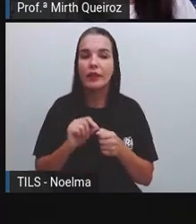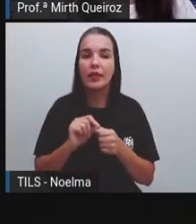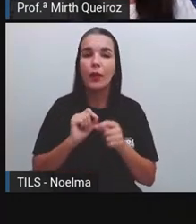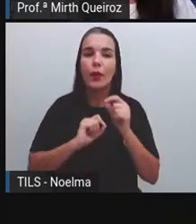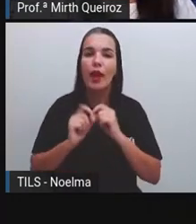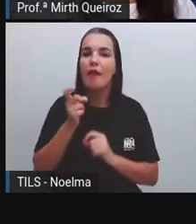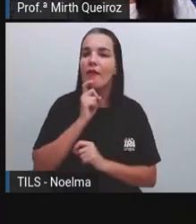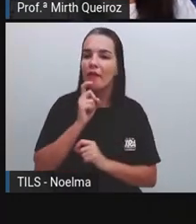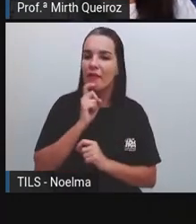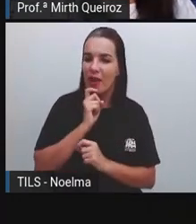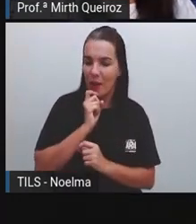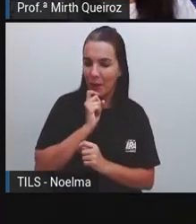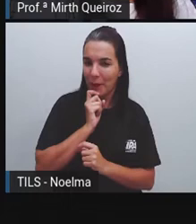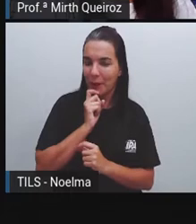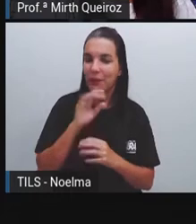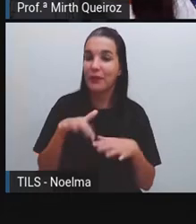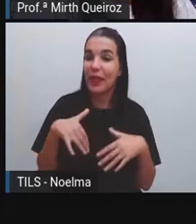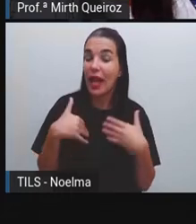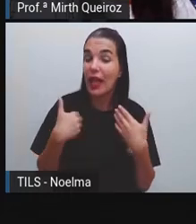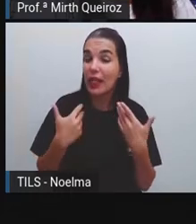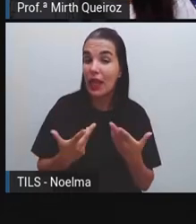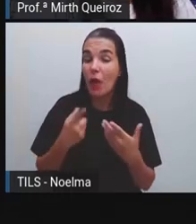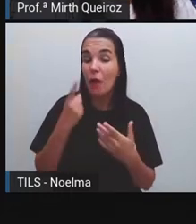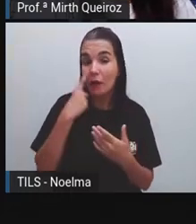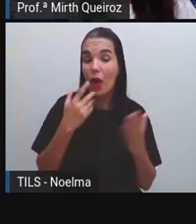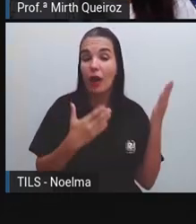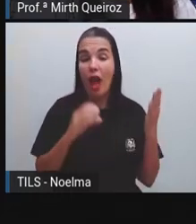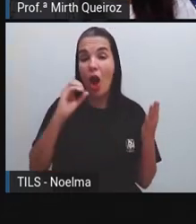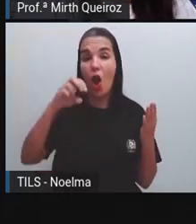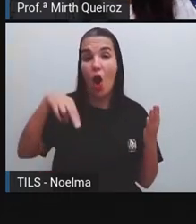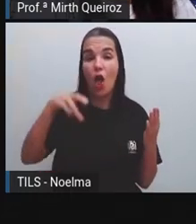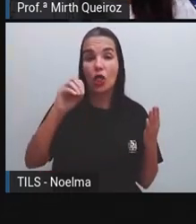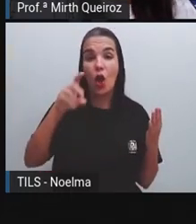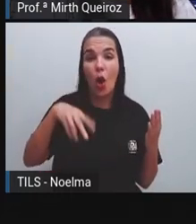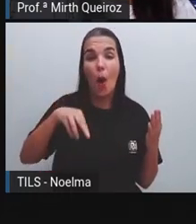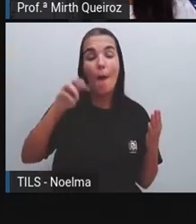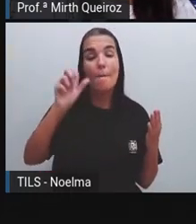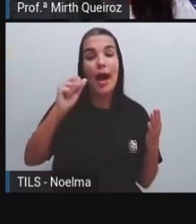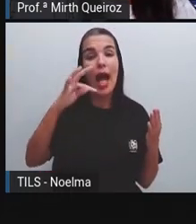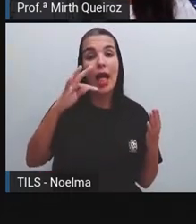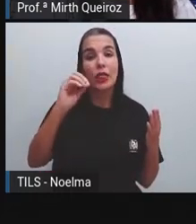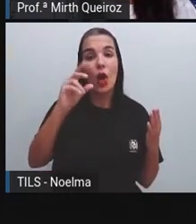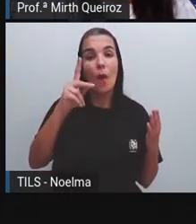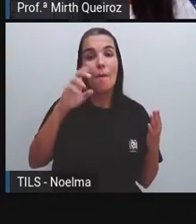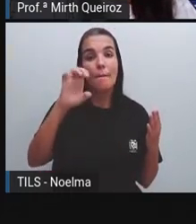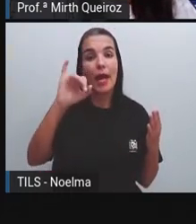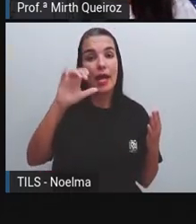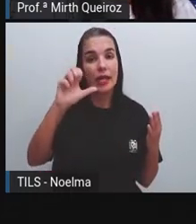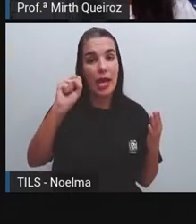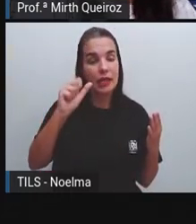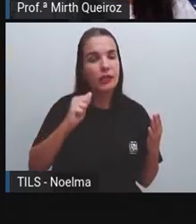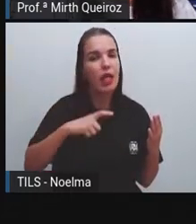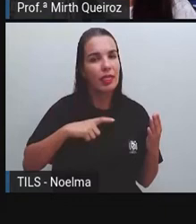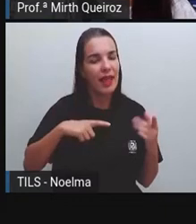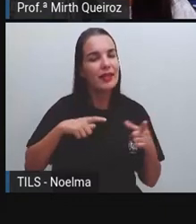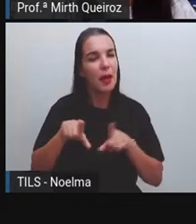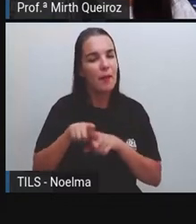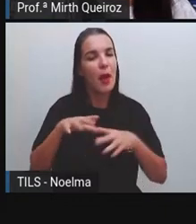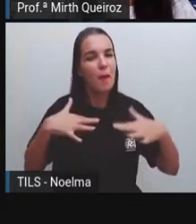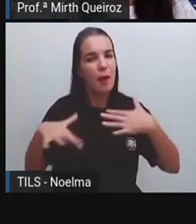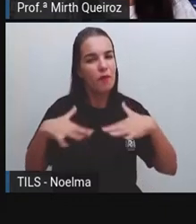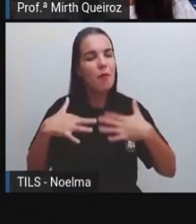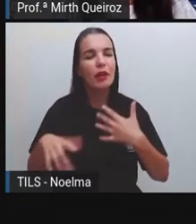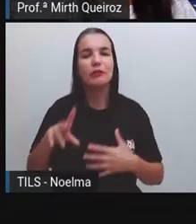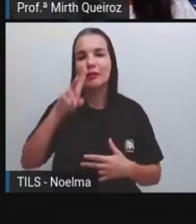também. Então, as onomatopeias, elas dão certa animação aí, causam certo movimento na